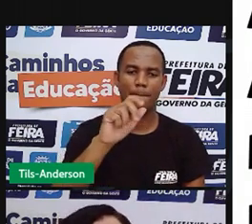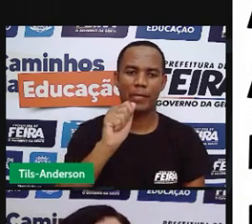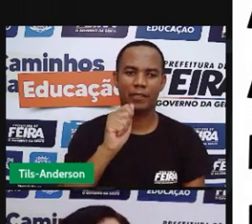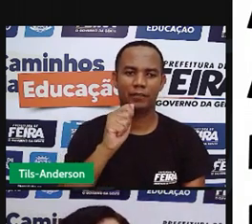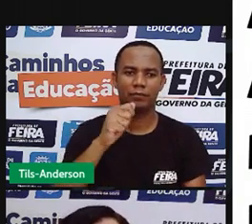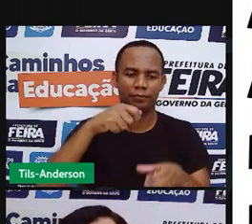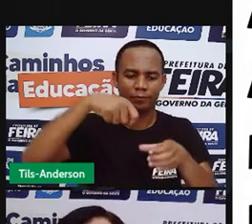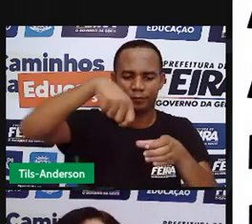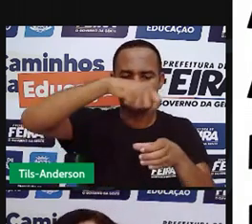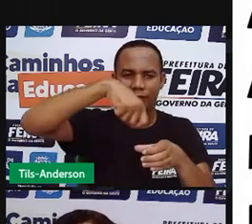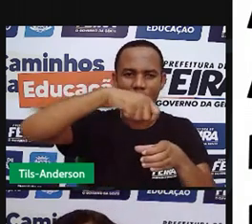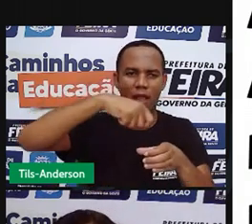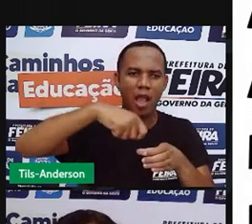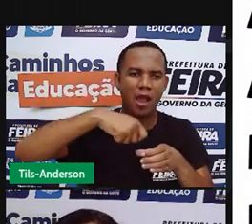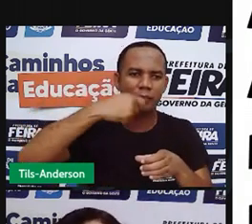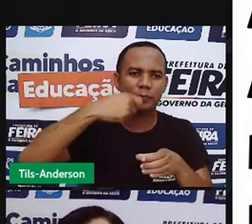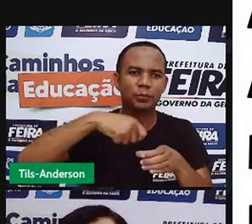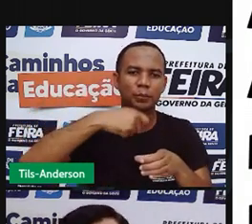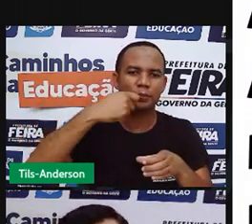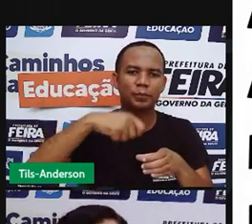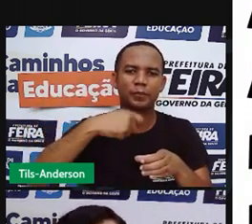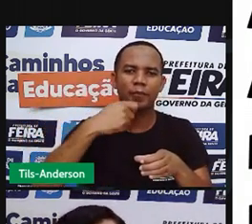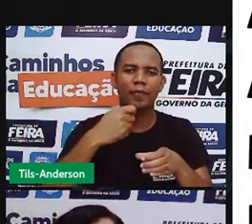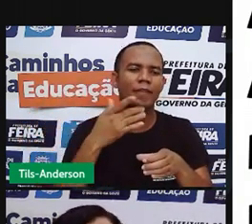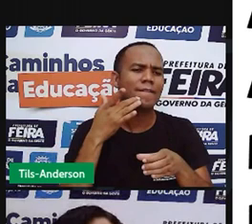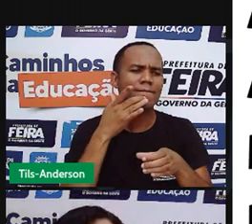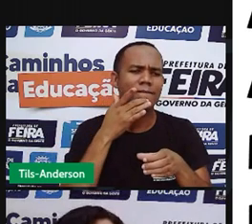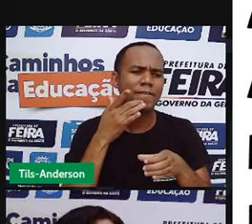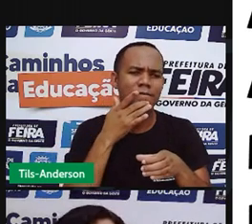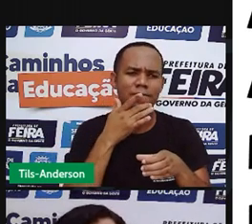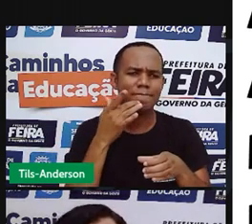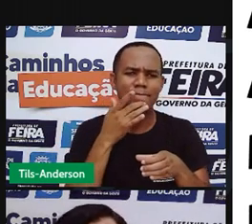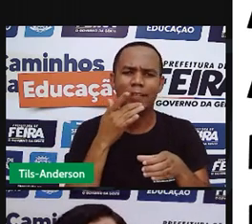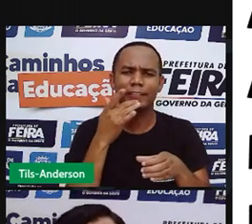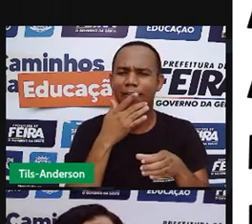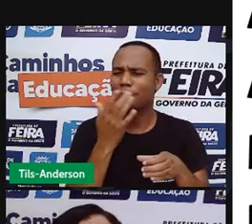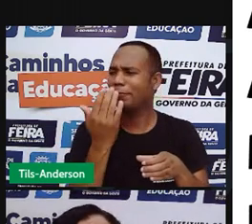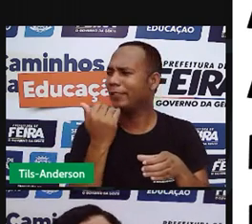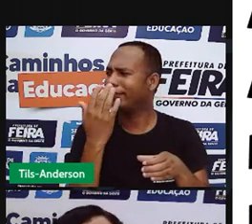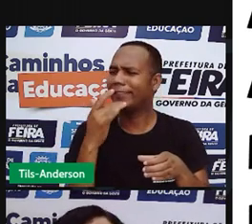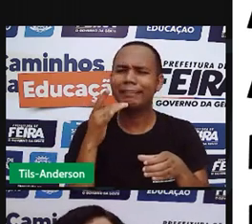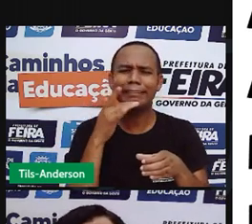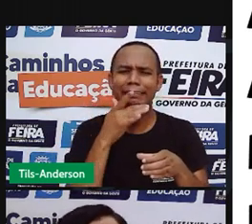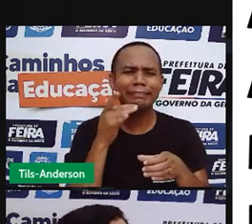bebês prematuros, que precisam ficar muito tempo no hospital, para estabelecer as forças.